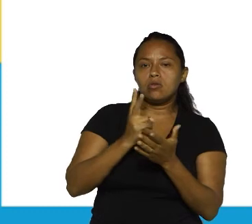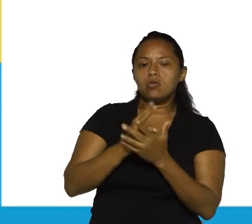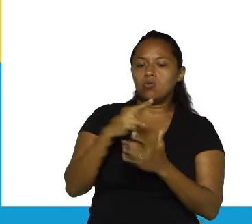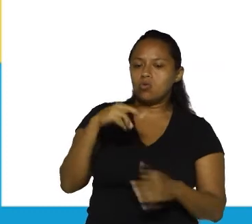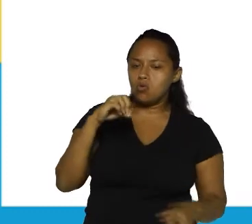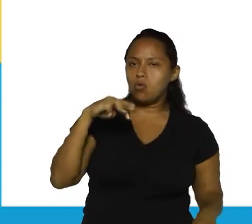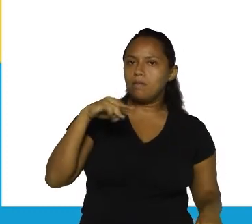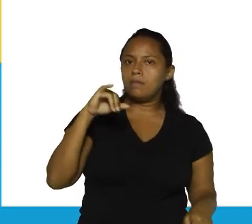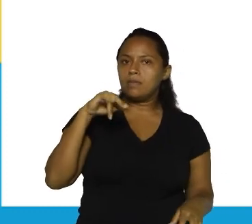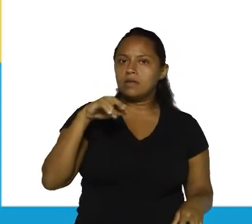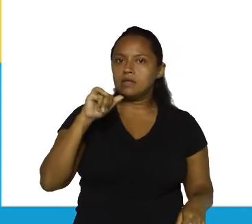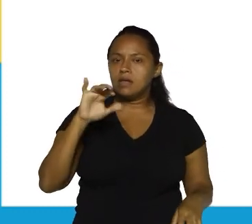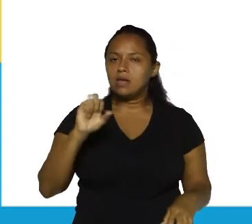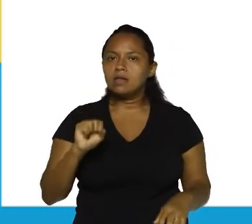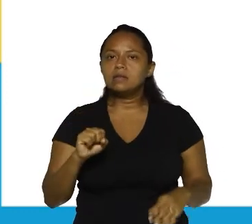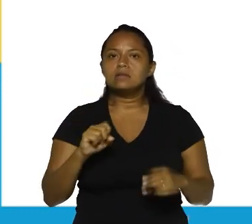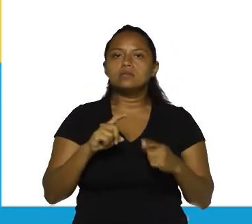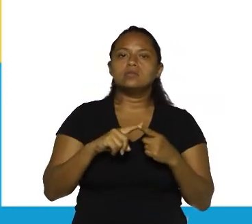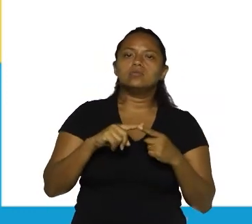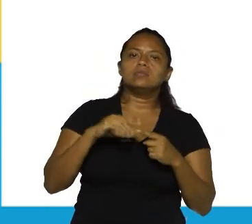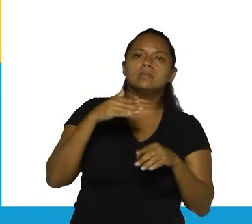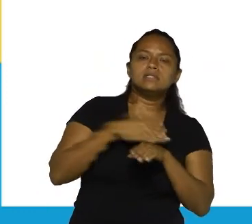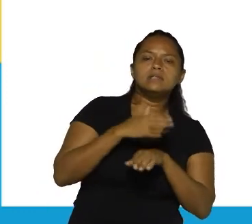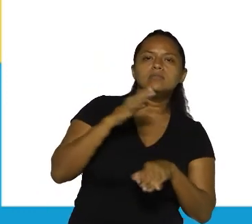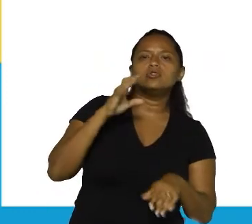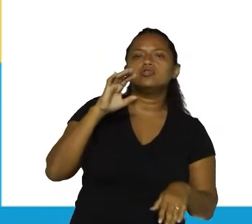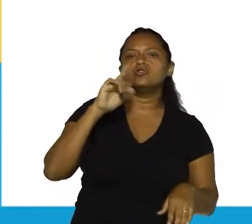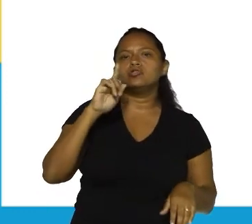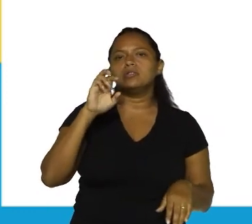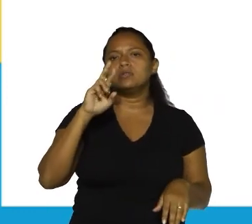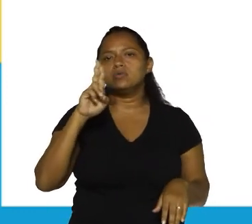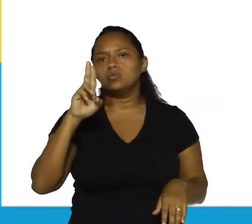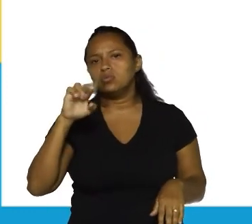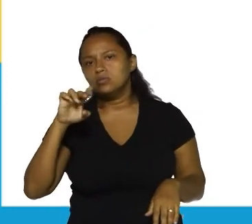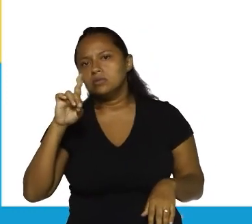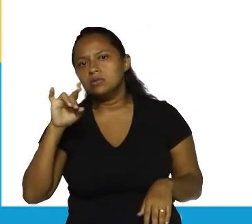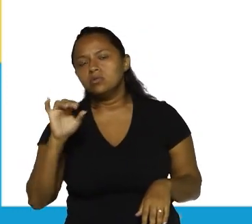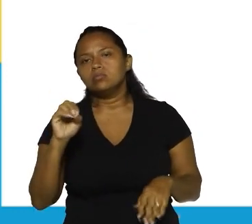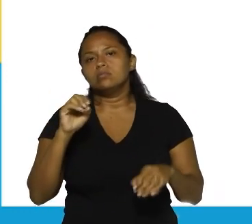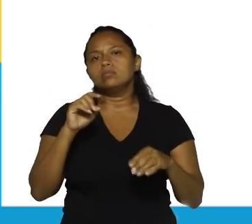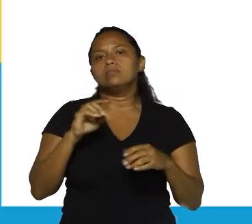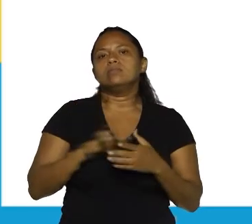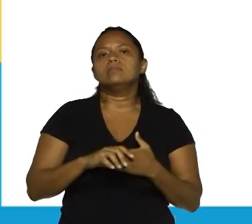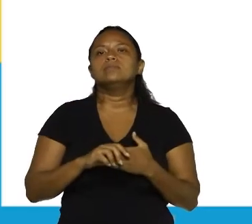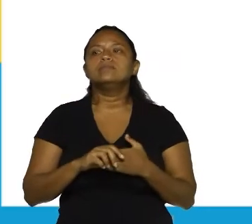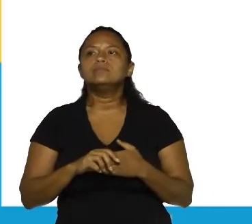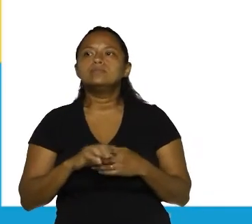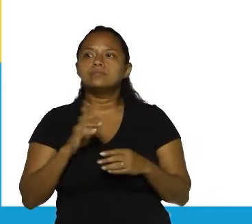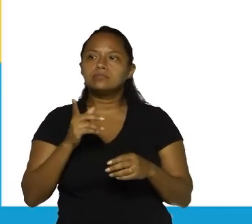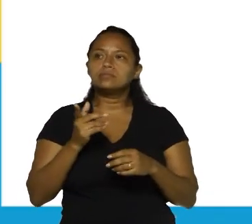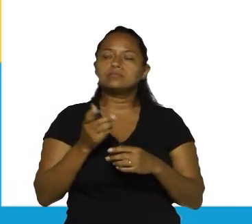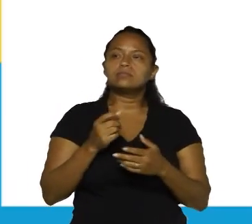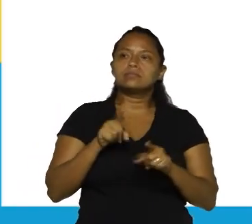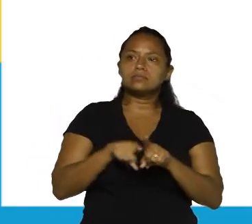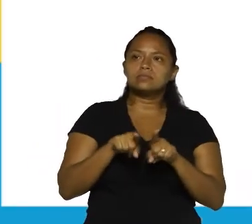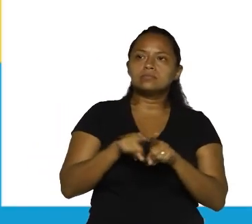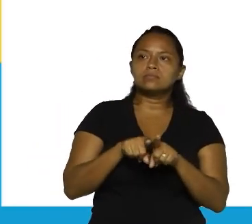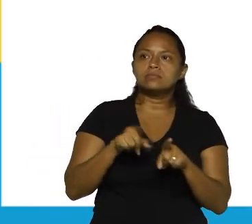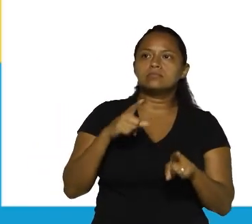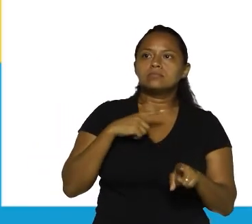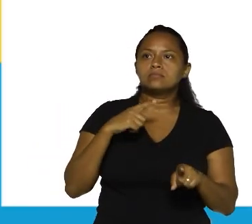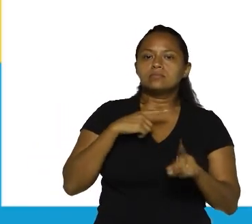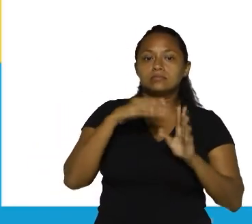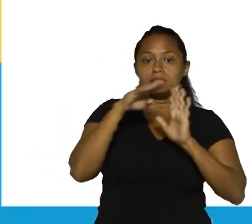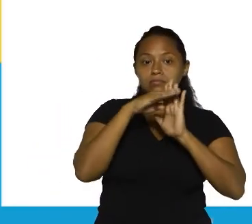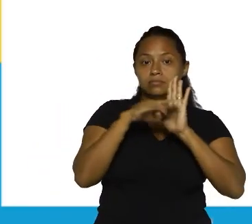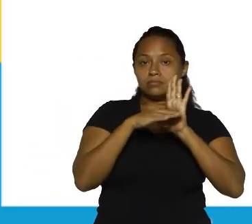nominais. Ou gerúndio, ou participio, ou infinitivo. E é ele que determina a transitividade. Então, aqui nós